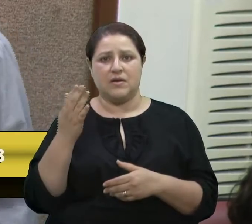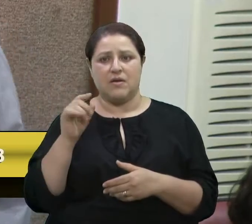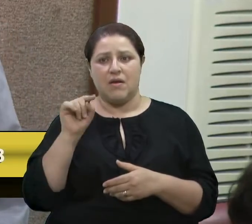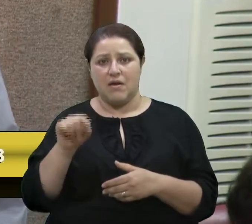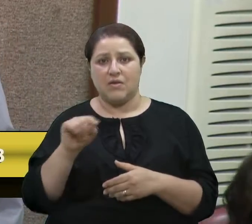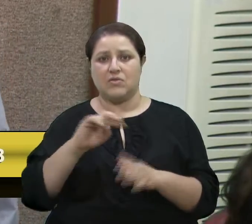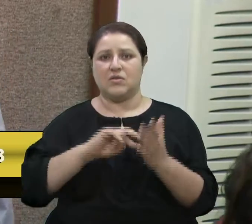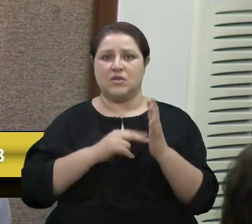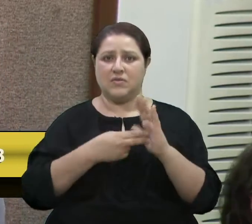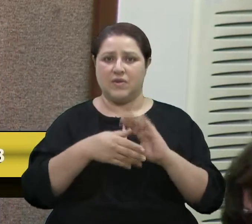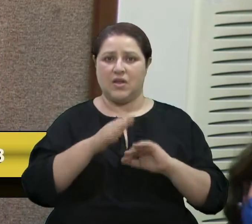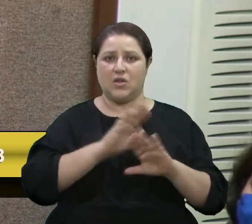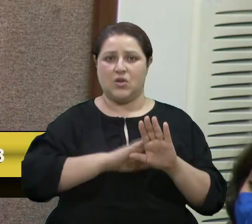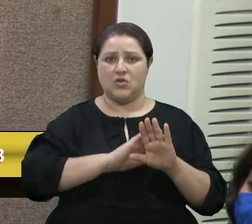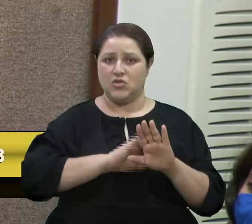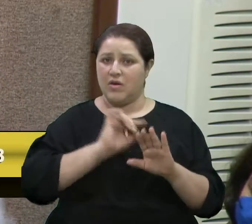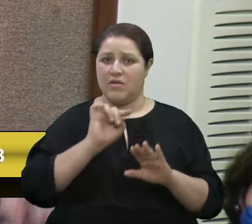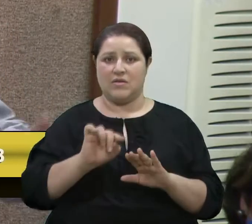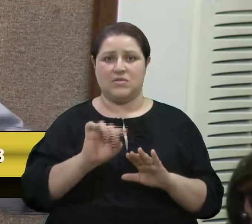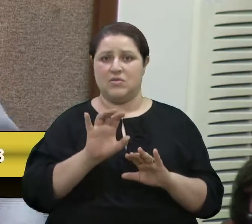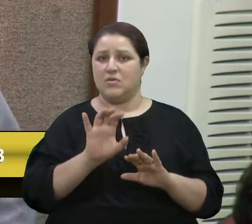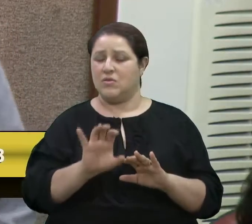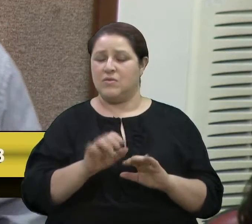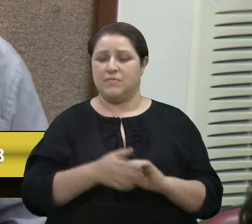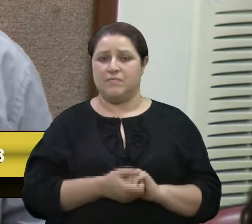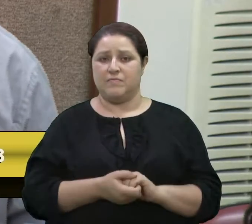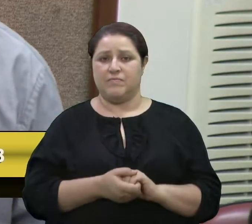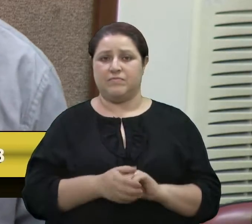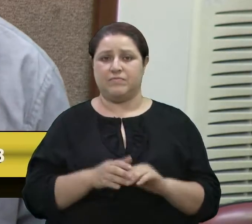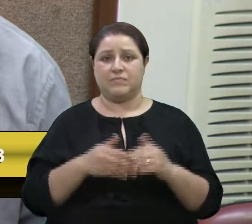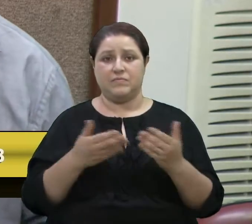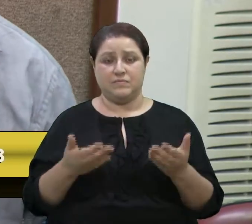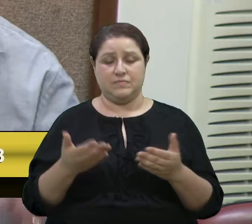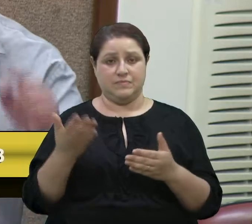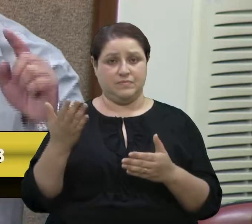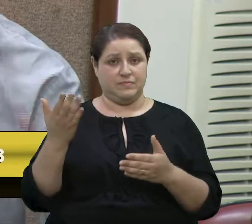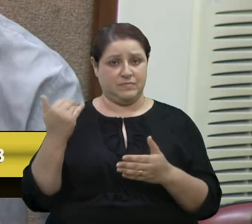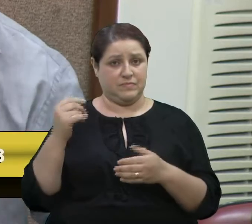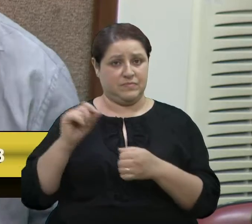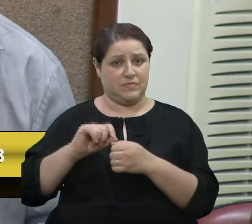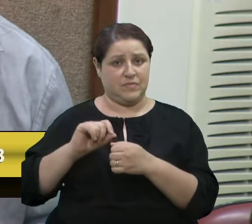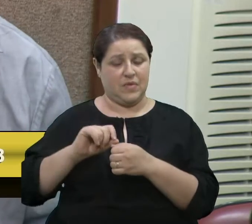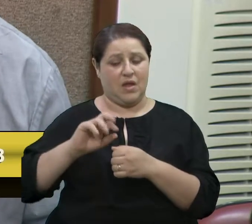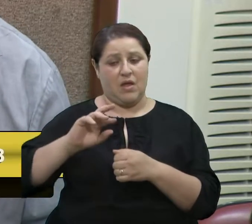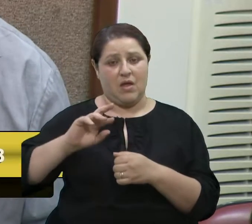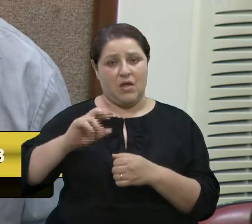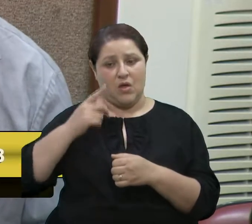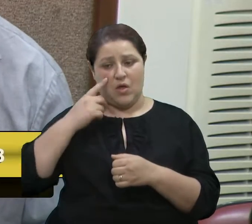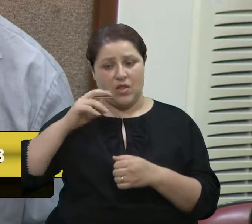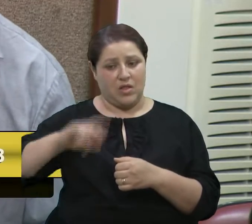ideologia, ideologia é isso. Quando se fez o maior número de